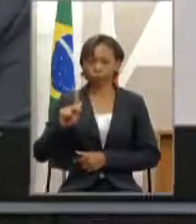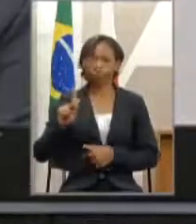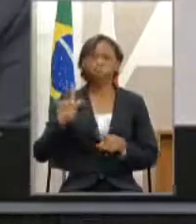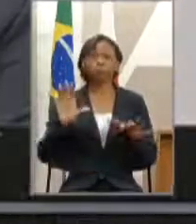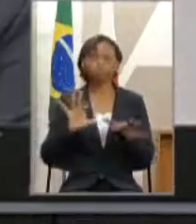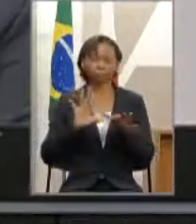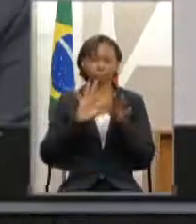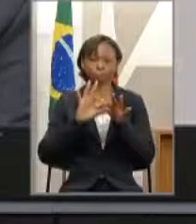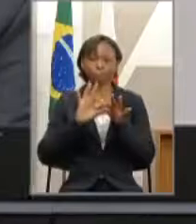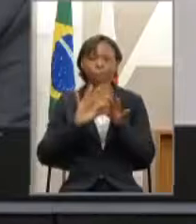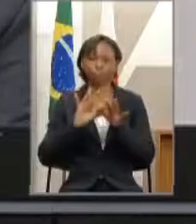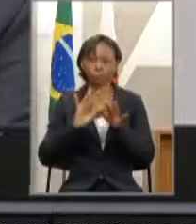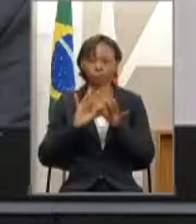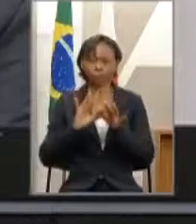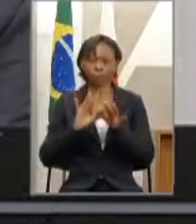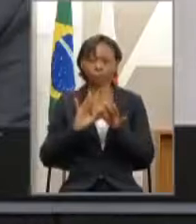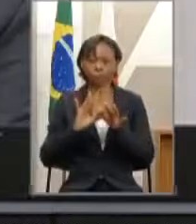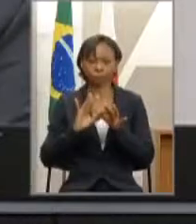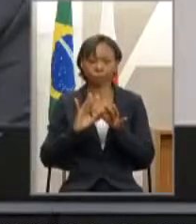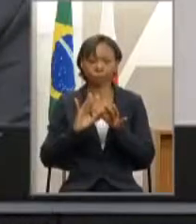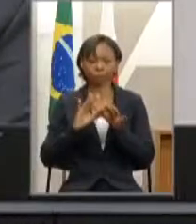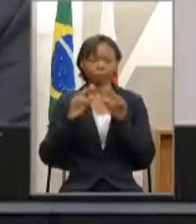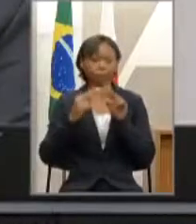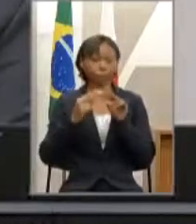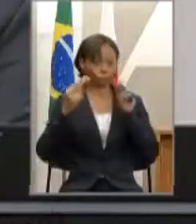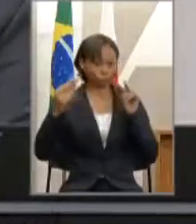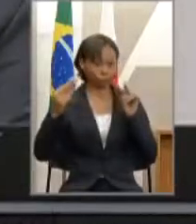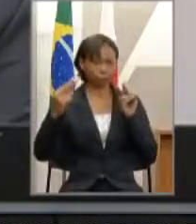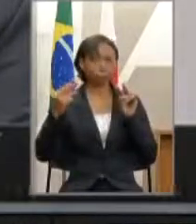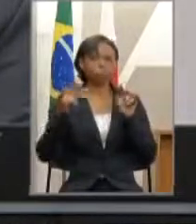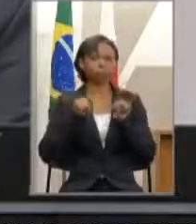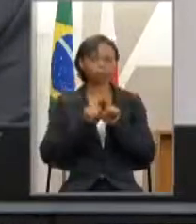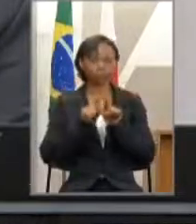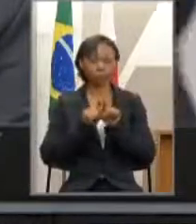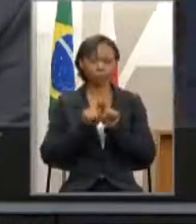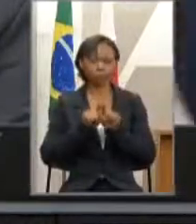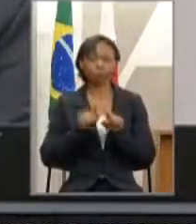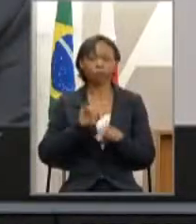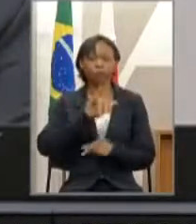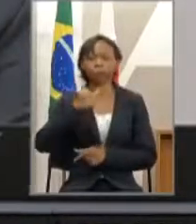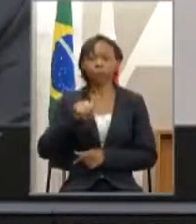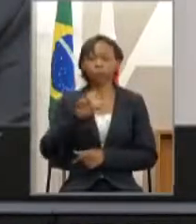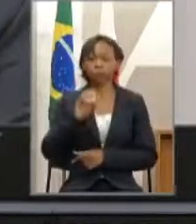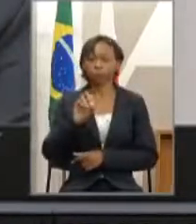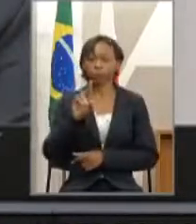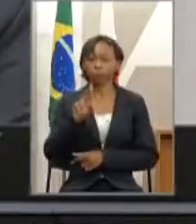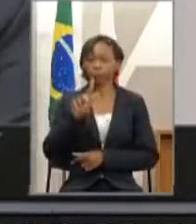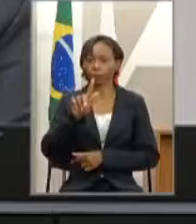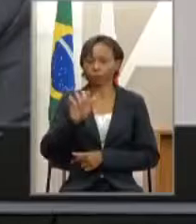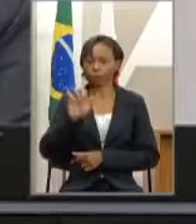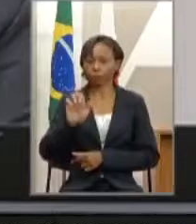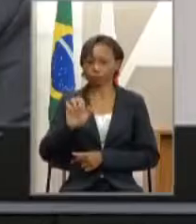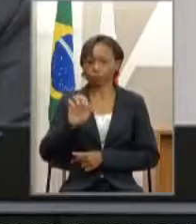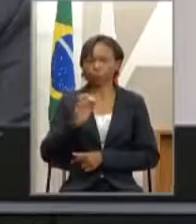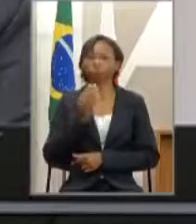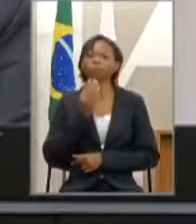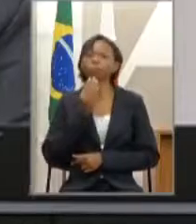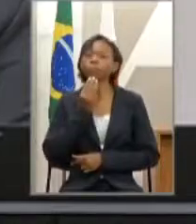Educação e Integração dos Surdos, que está em videoconferência. O Jorge Luiz Pongelupi,